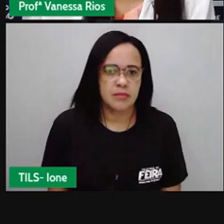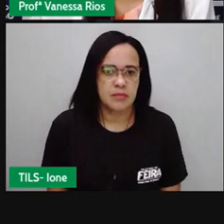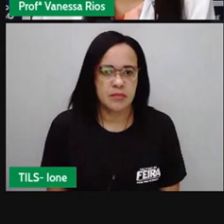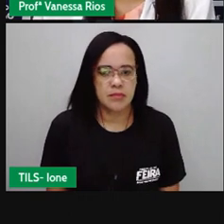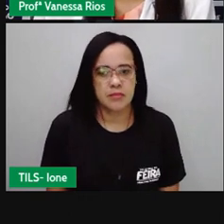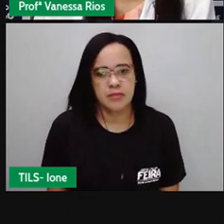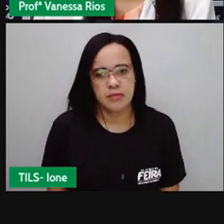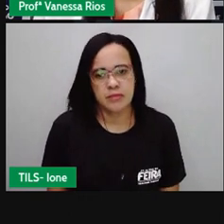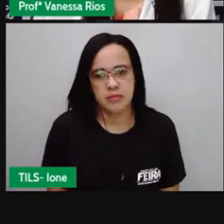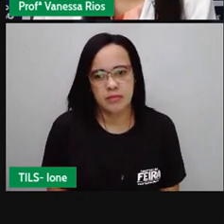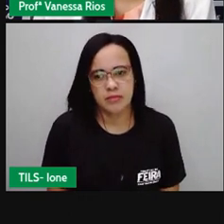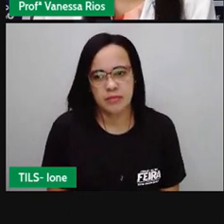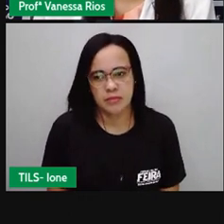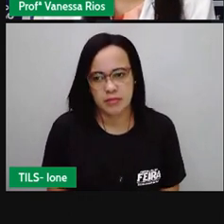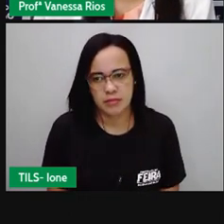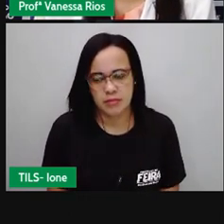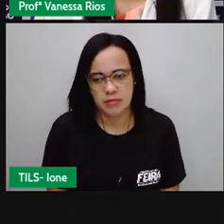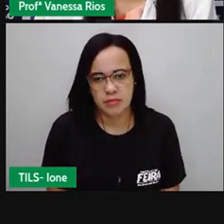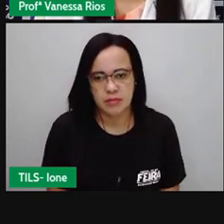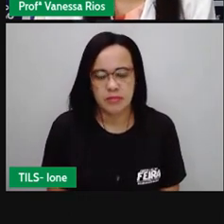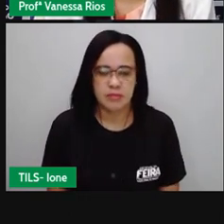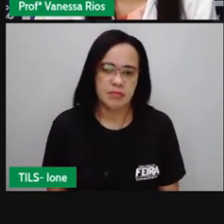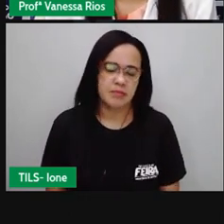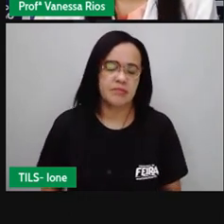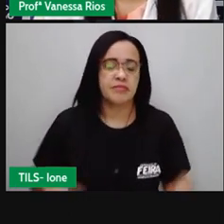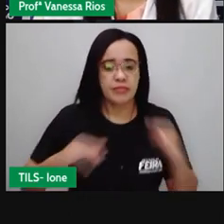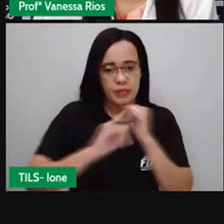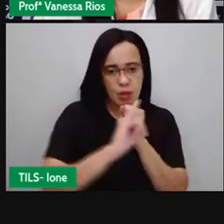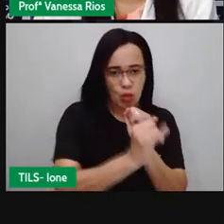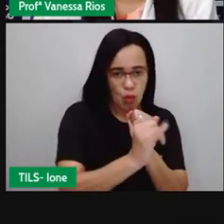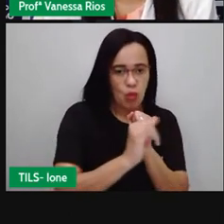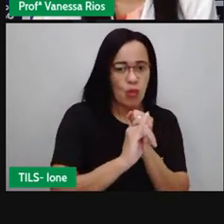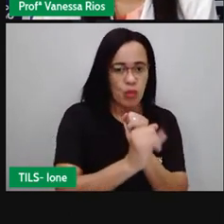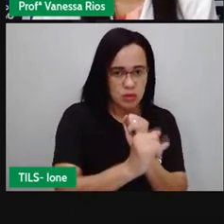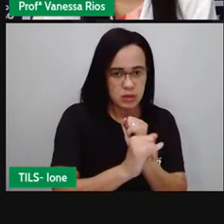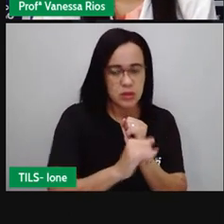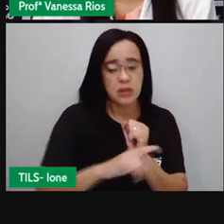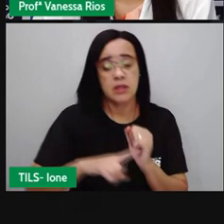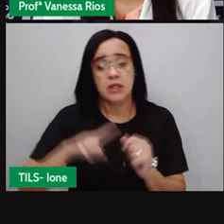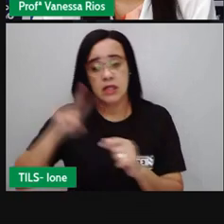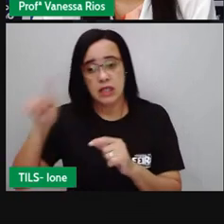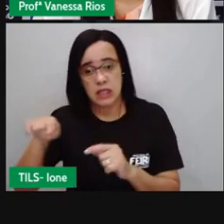então ó crônica não é cartão